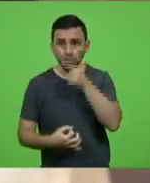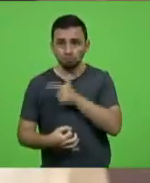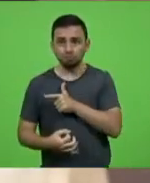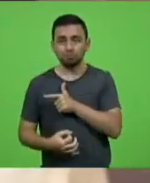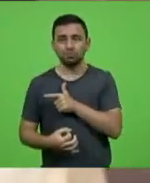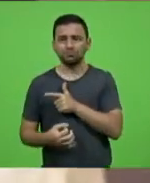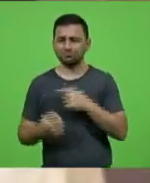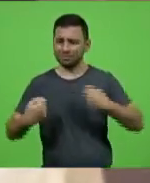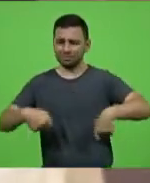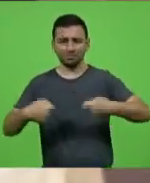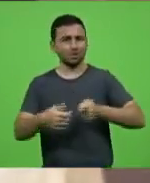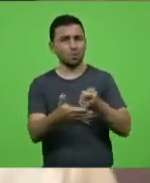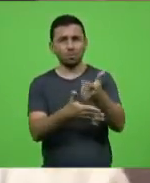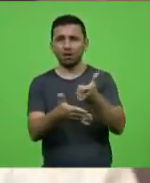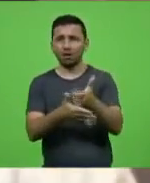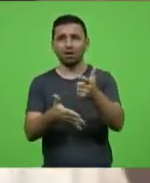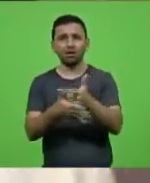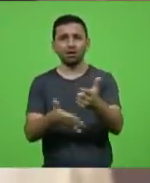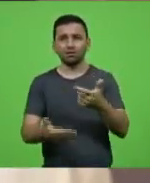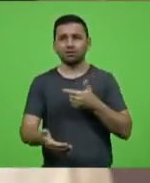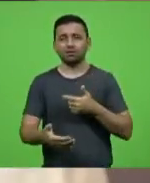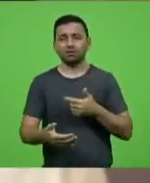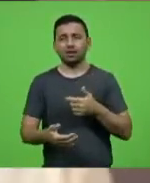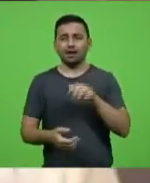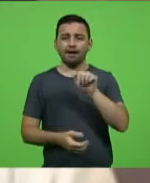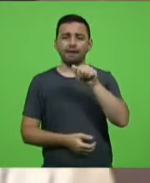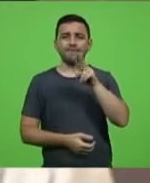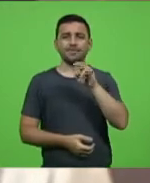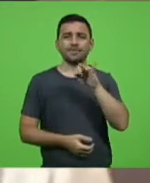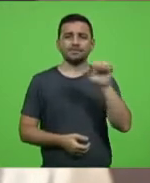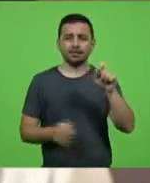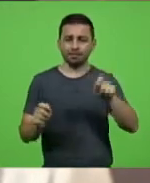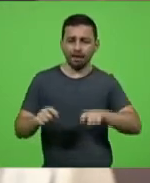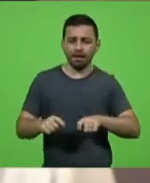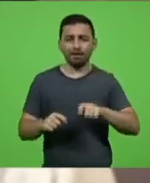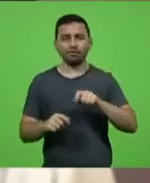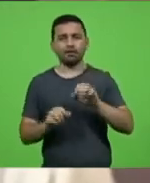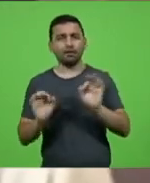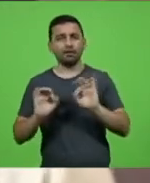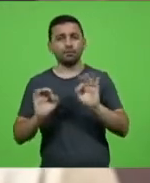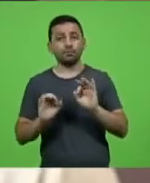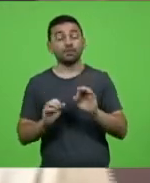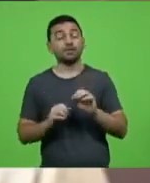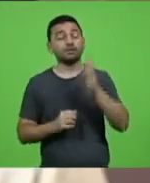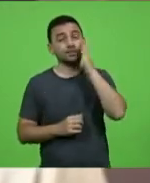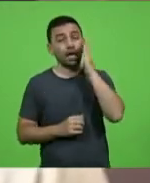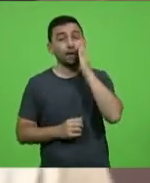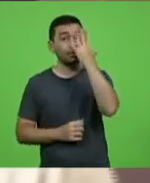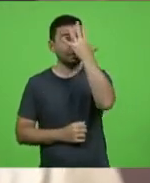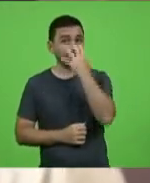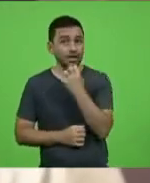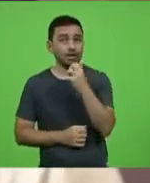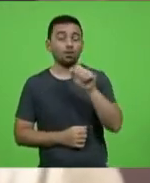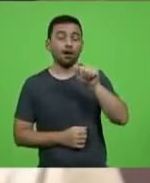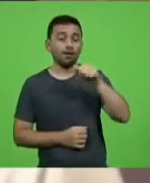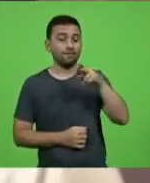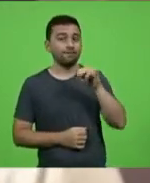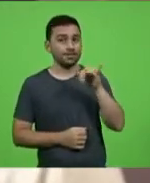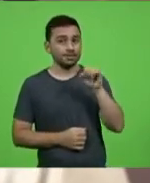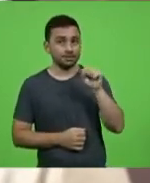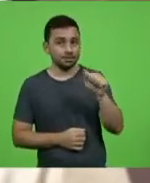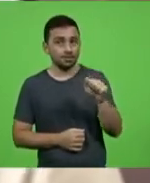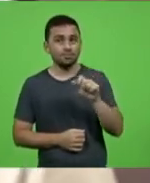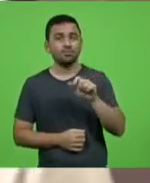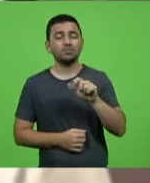comprar essa vacina, independente se a Anvisa já avaliou ou não. Nós sabemos que a Anvisa é uma entidade extremamente séria, responsável, que está